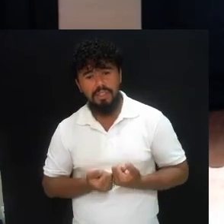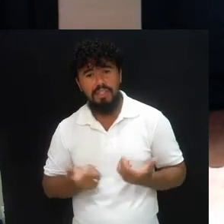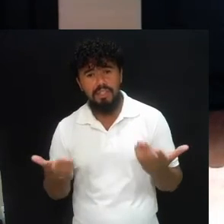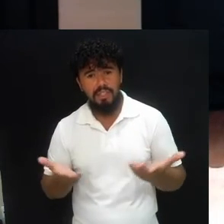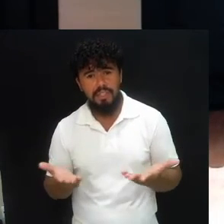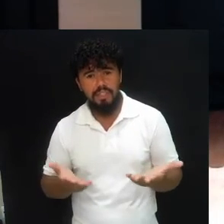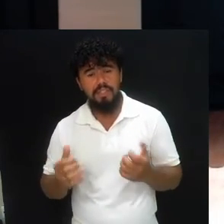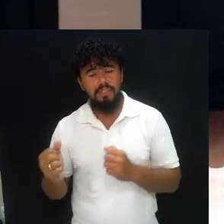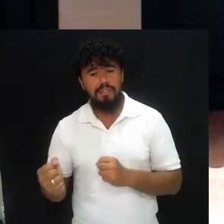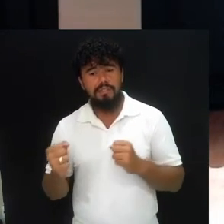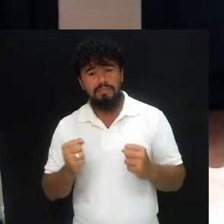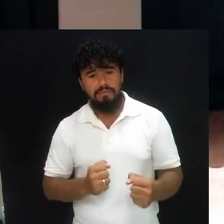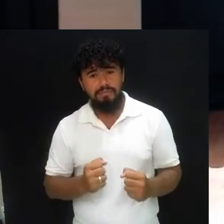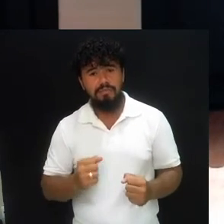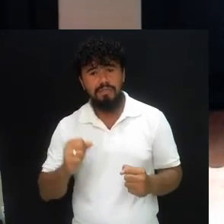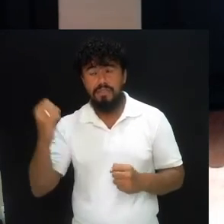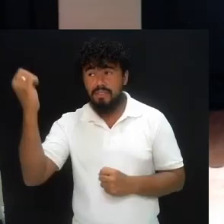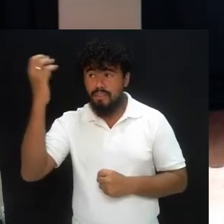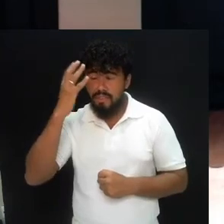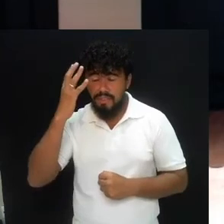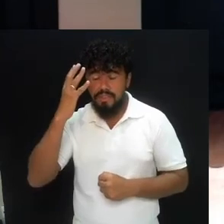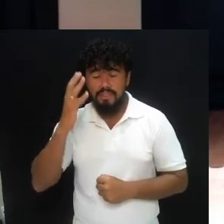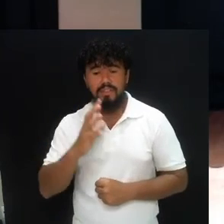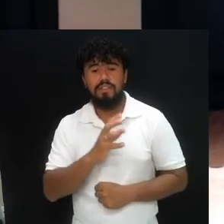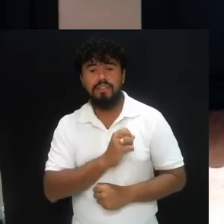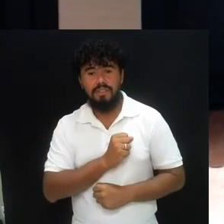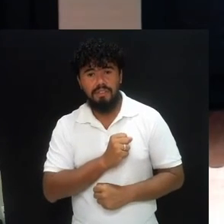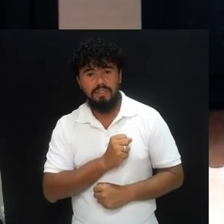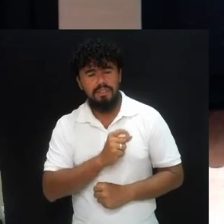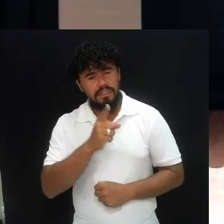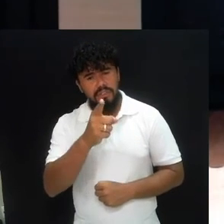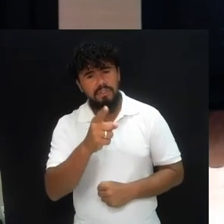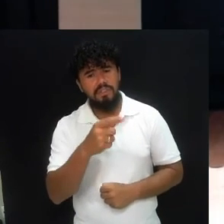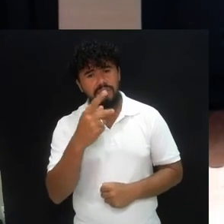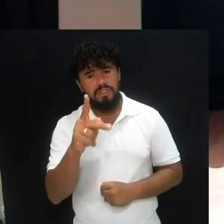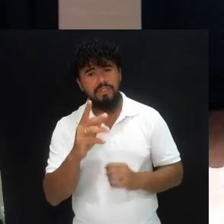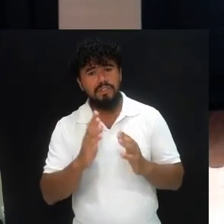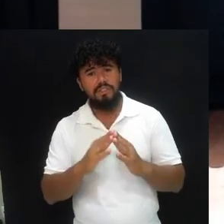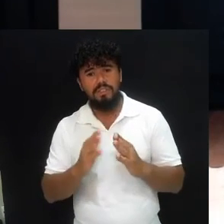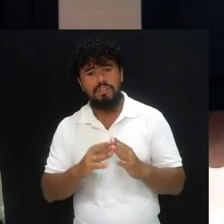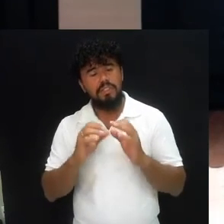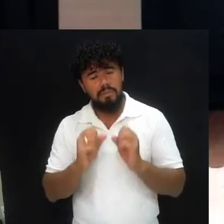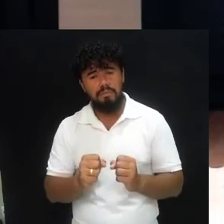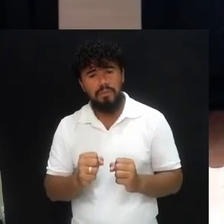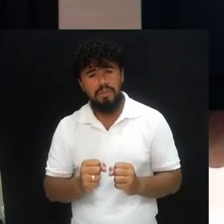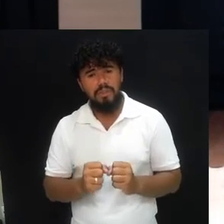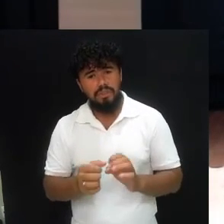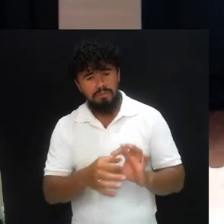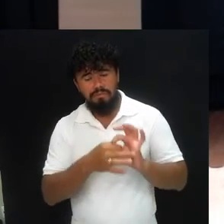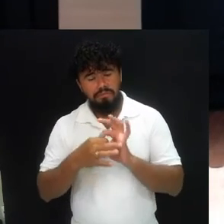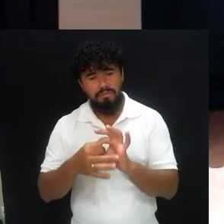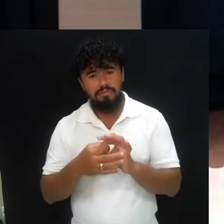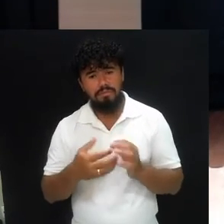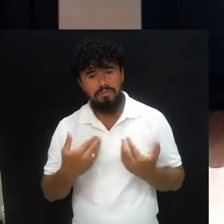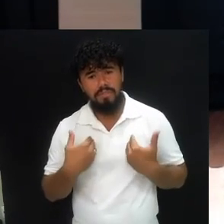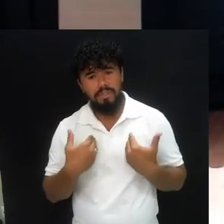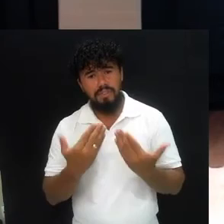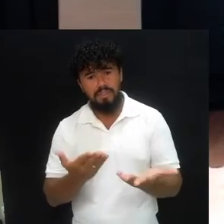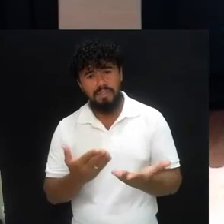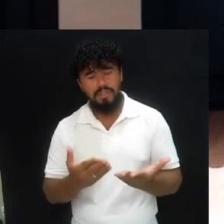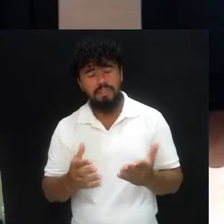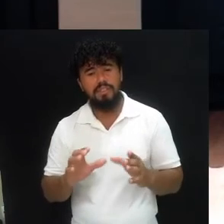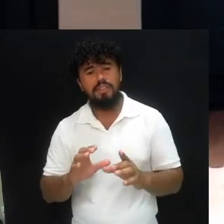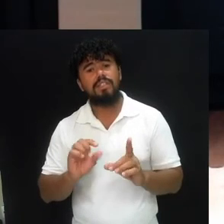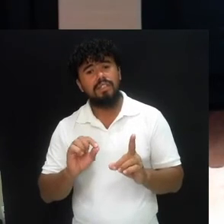com poder, com graça, e com amor. Que você aí do seu lar, possa estar pronto, a se unir a mim, e aos salmos,